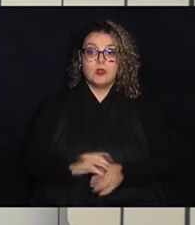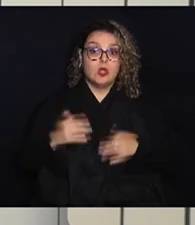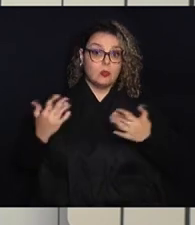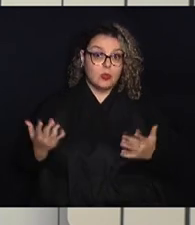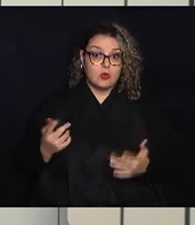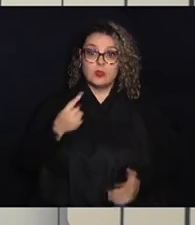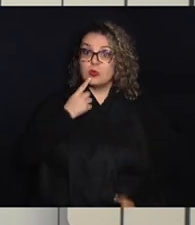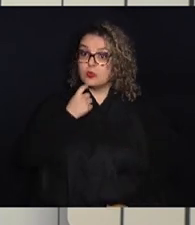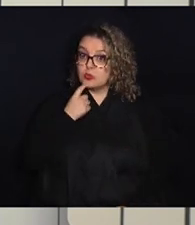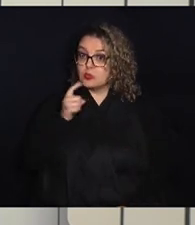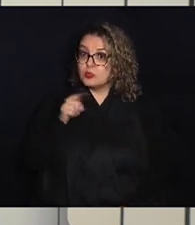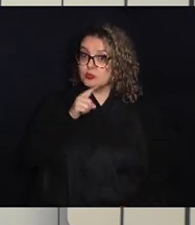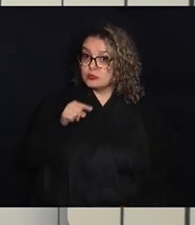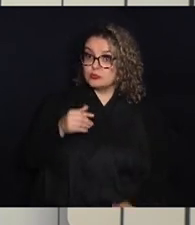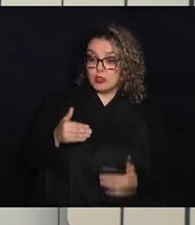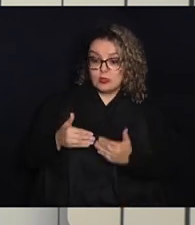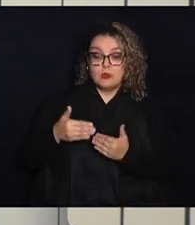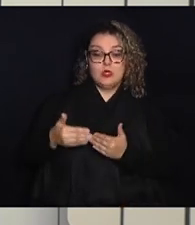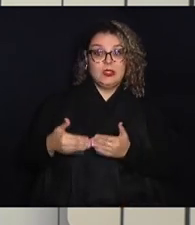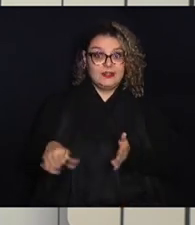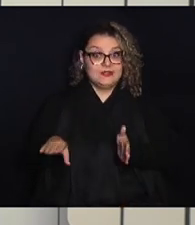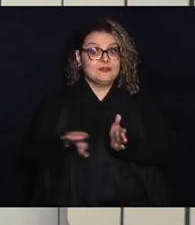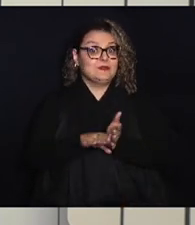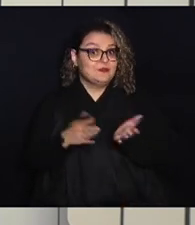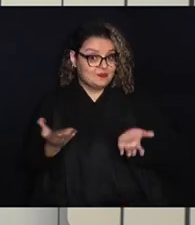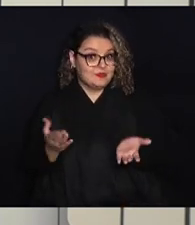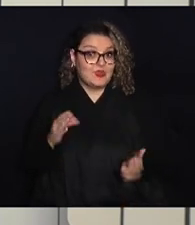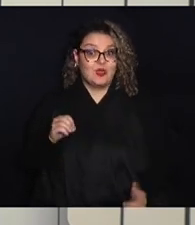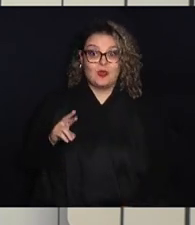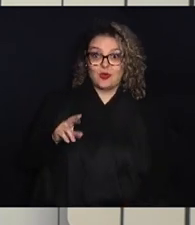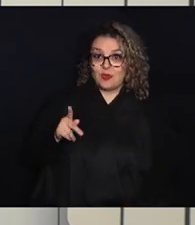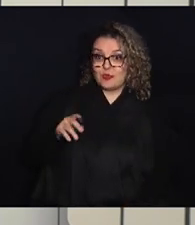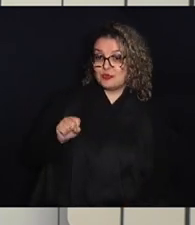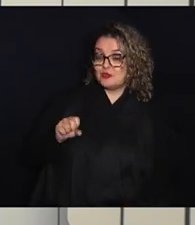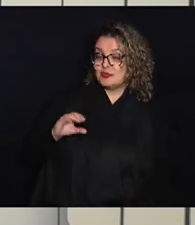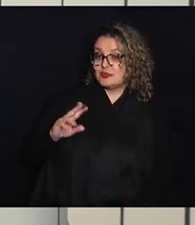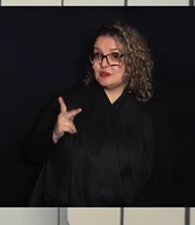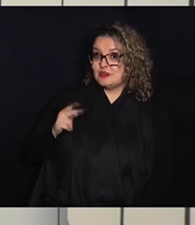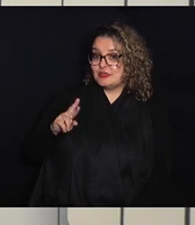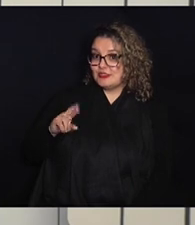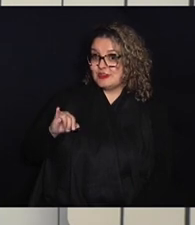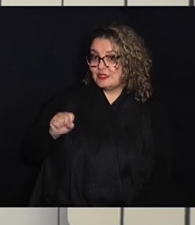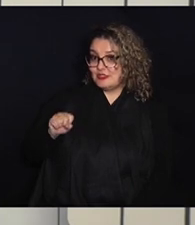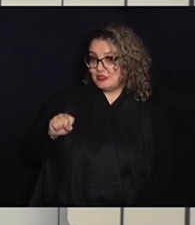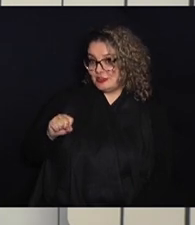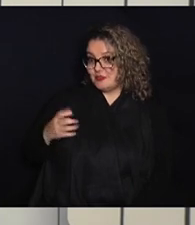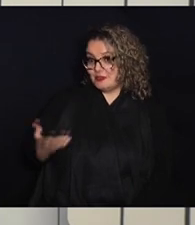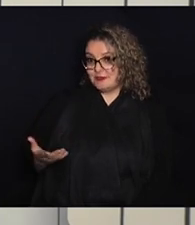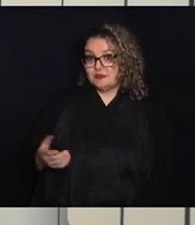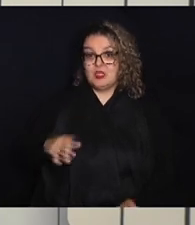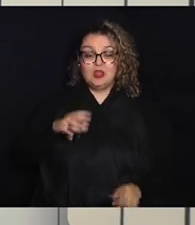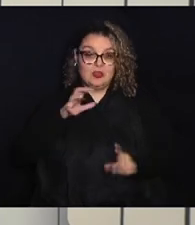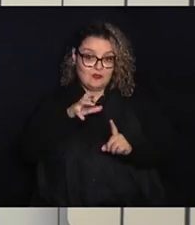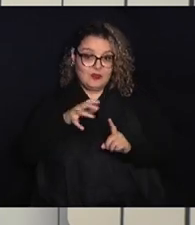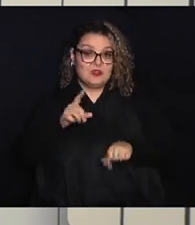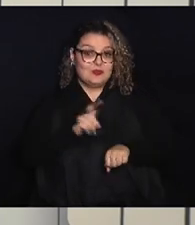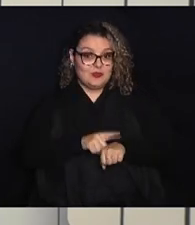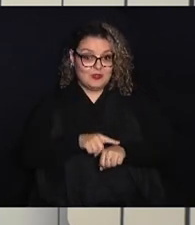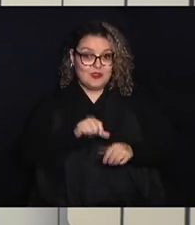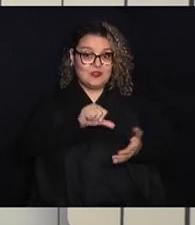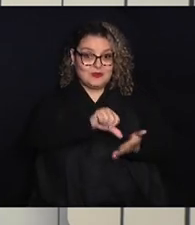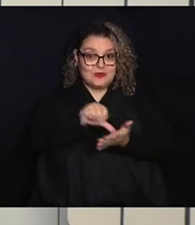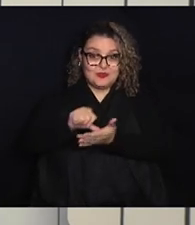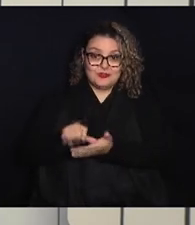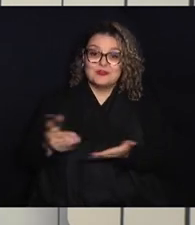feriado prolongado está chegando, Corpus Christi, e isso, claro, que afeta os horários dos estabelecimentos. Então